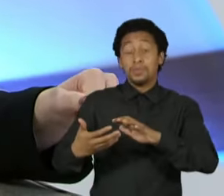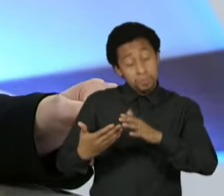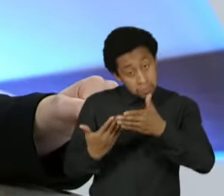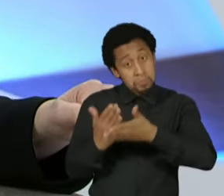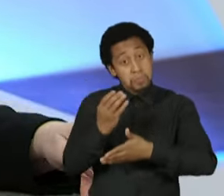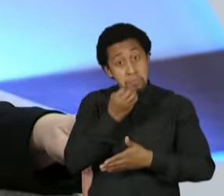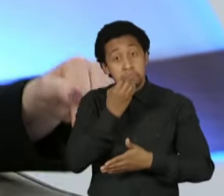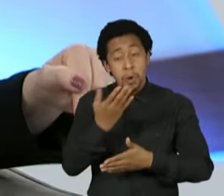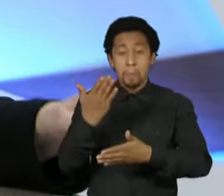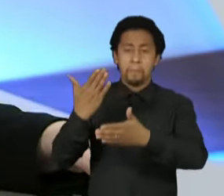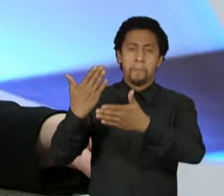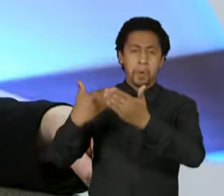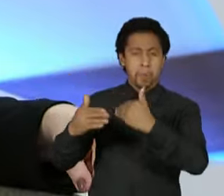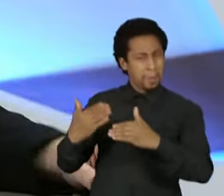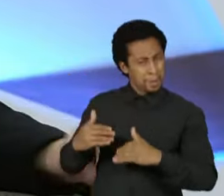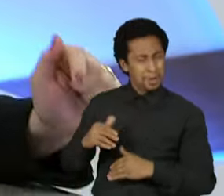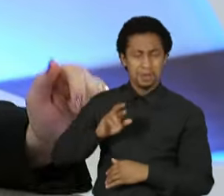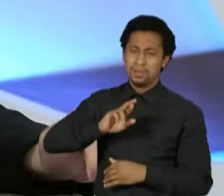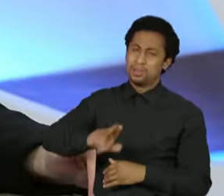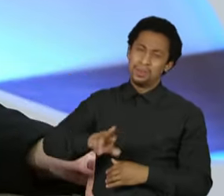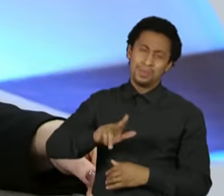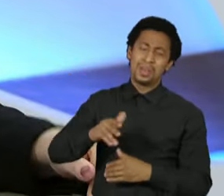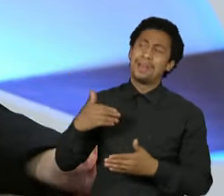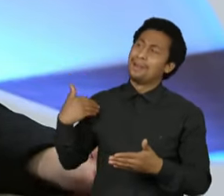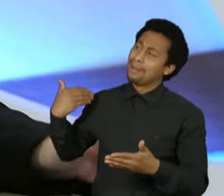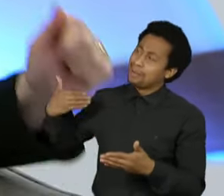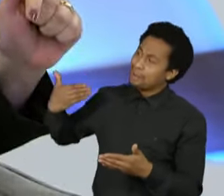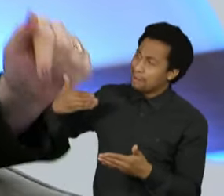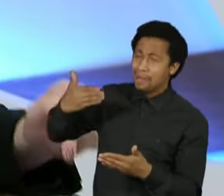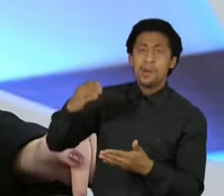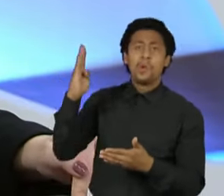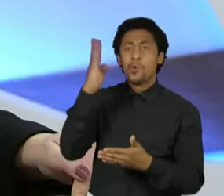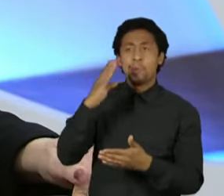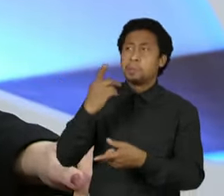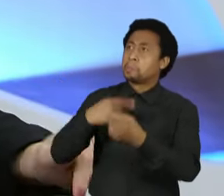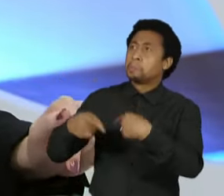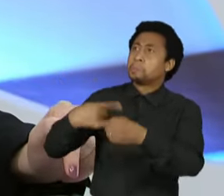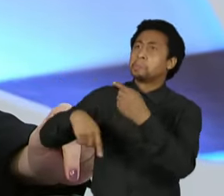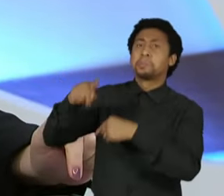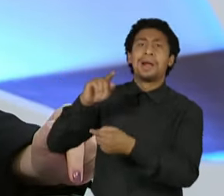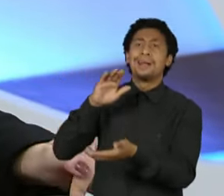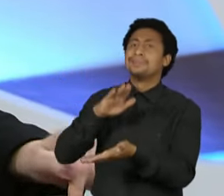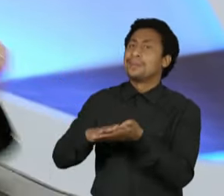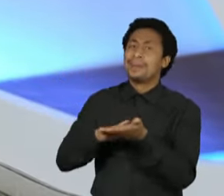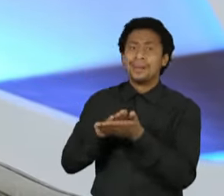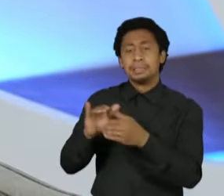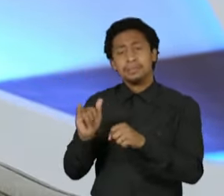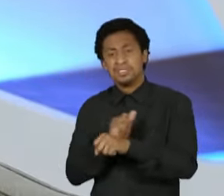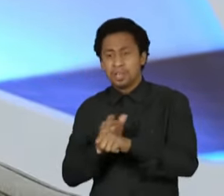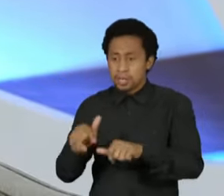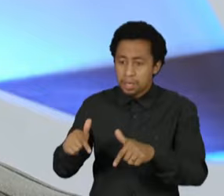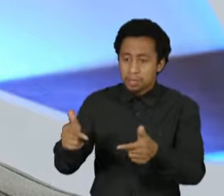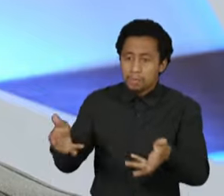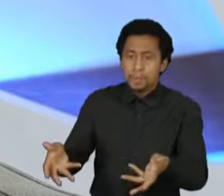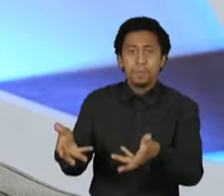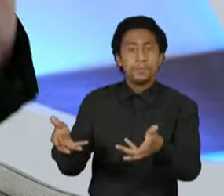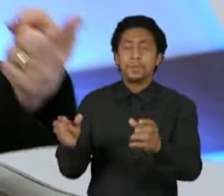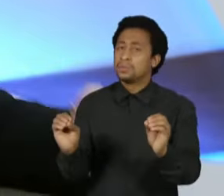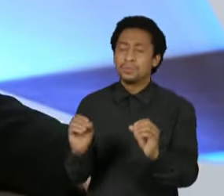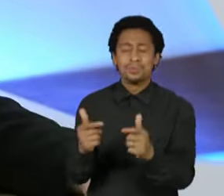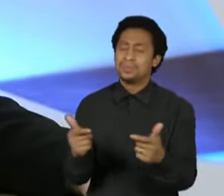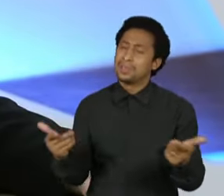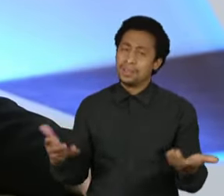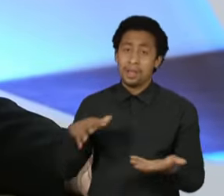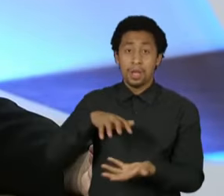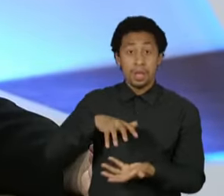problema do Brasil é que o Brasil não cresceu, não fez o dever de casa, não fez a reforma tributária, essa sim é a vacina